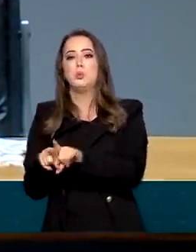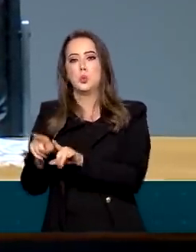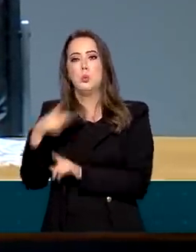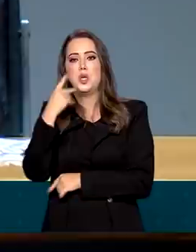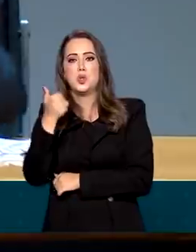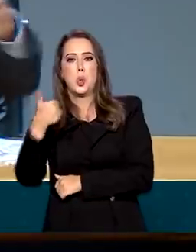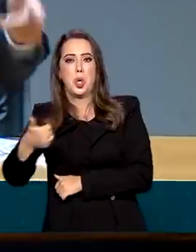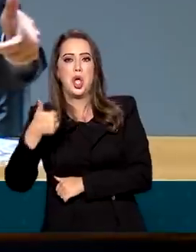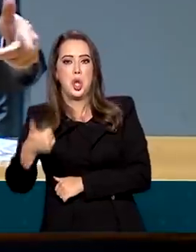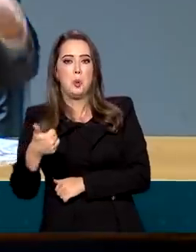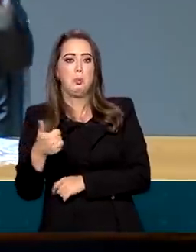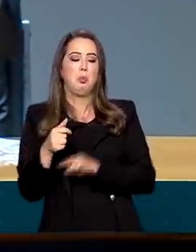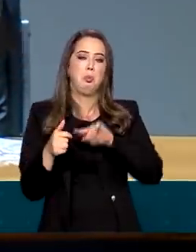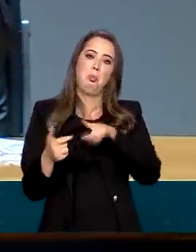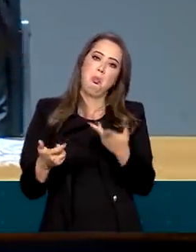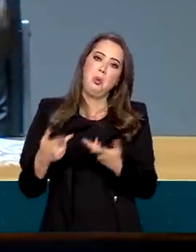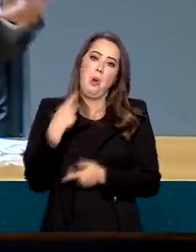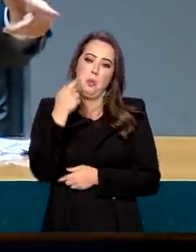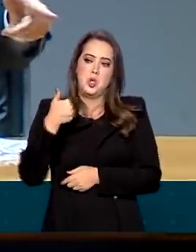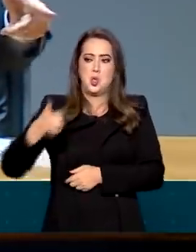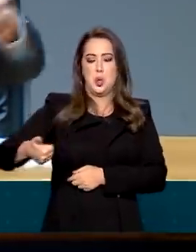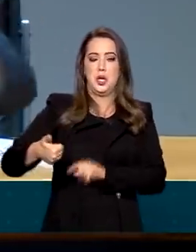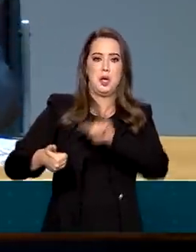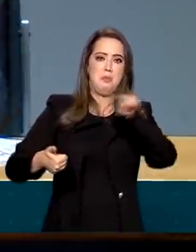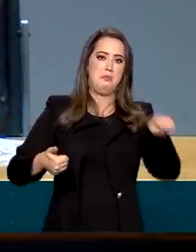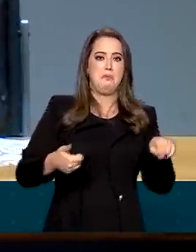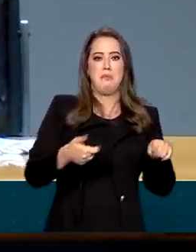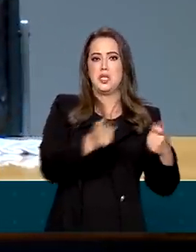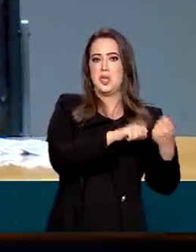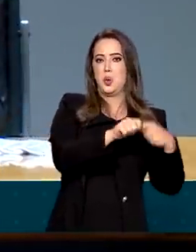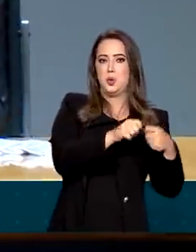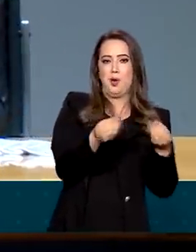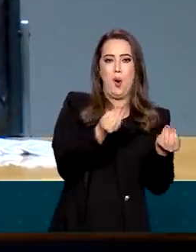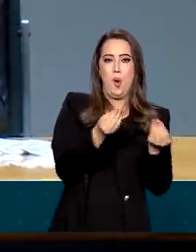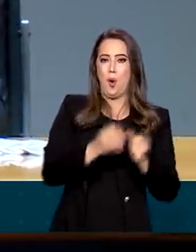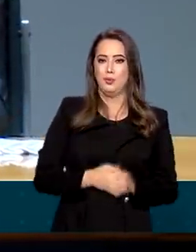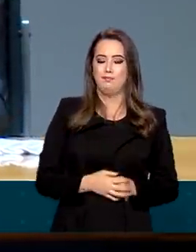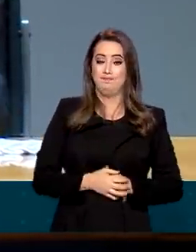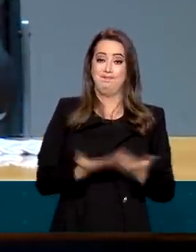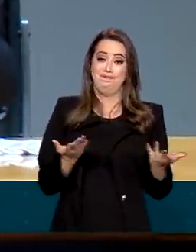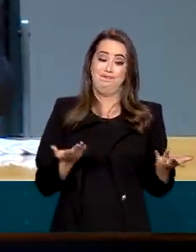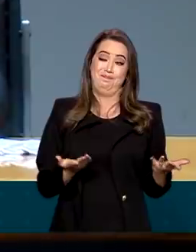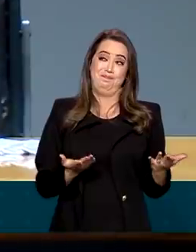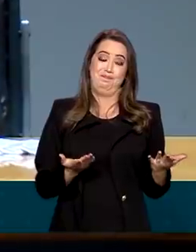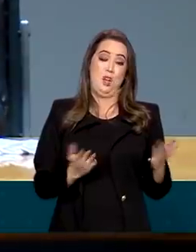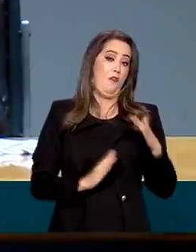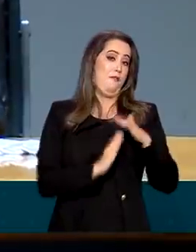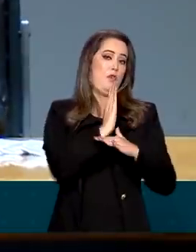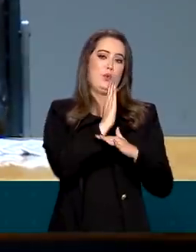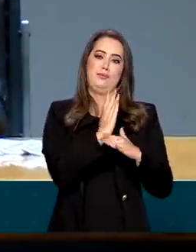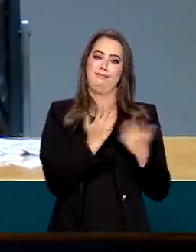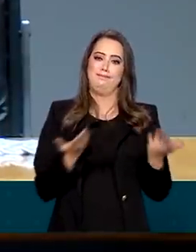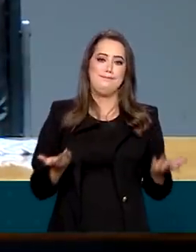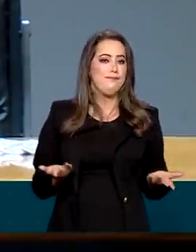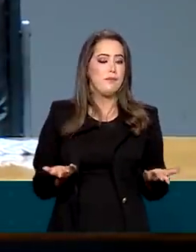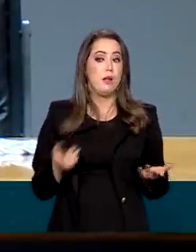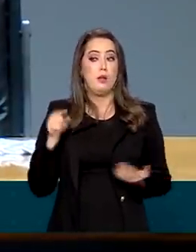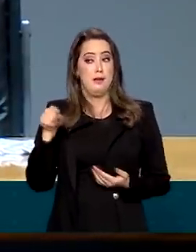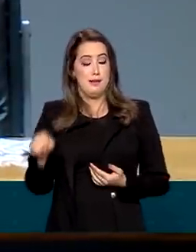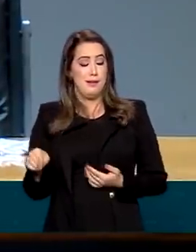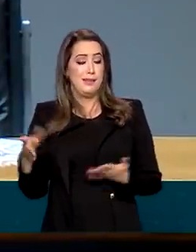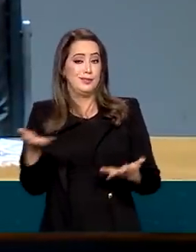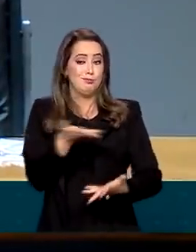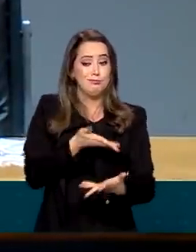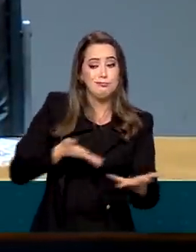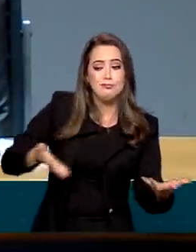política, mas nota 4 ou nota 3 na economia, desorganiza a economia, fura o teto, começa uma confusão. Então, essa